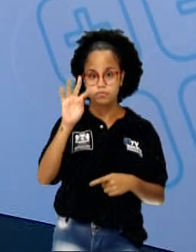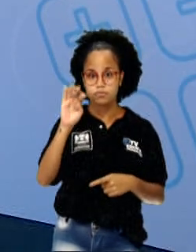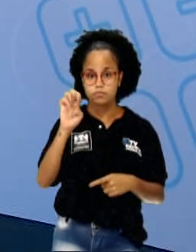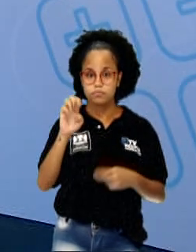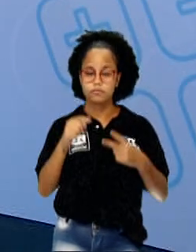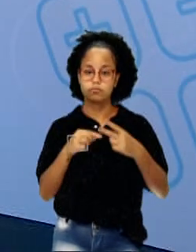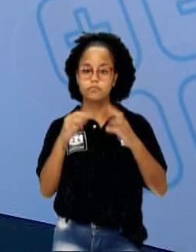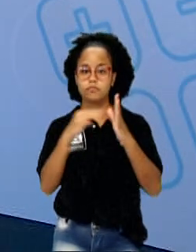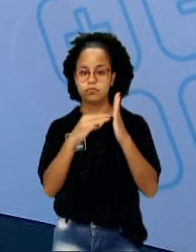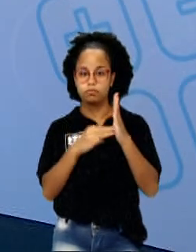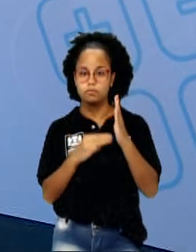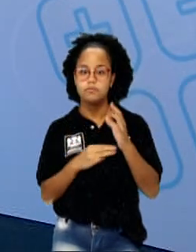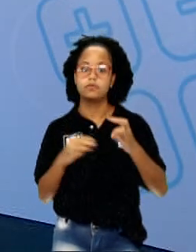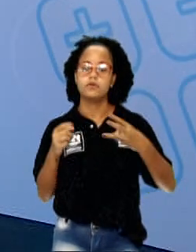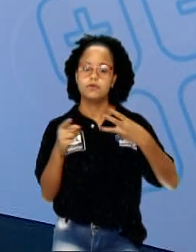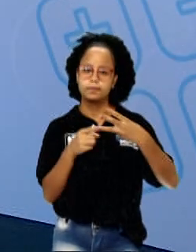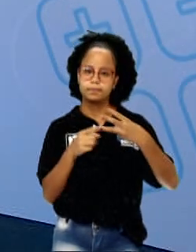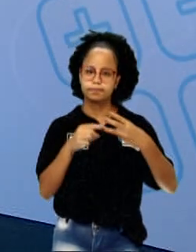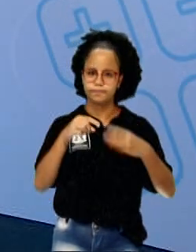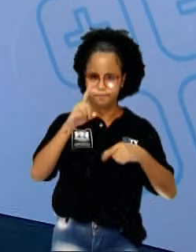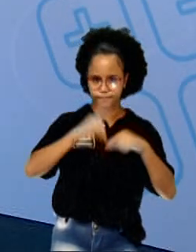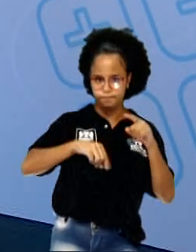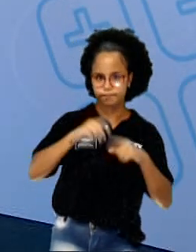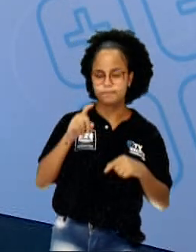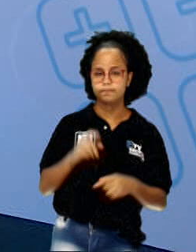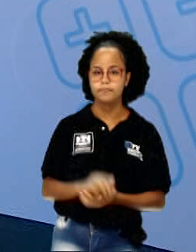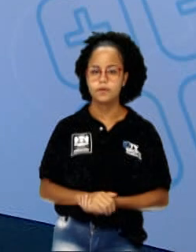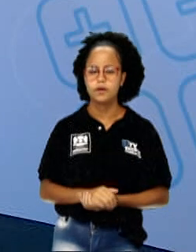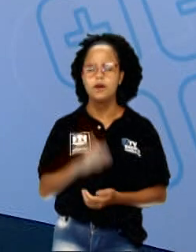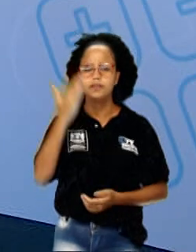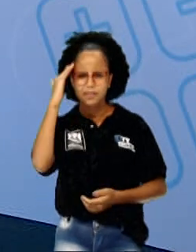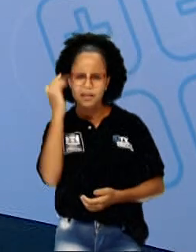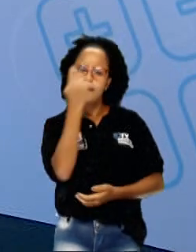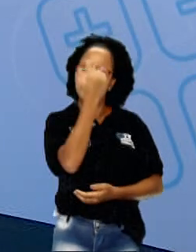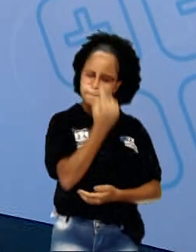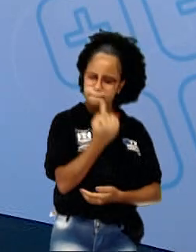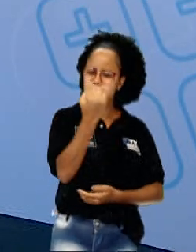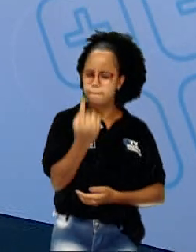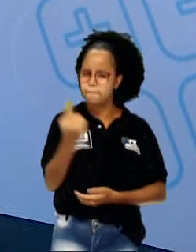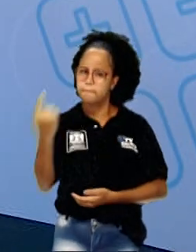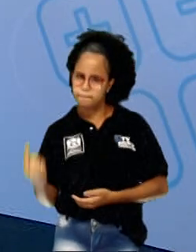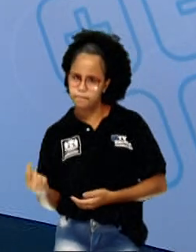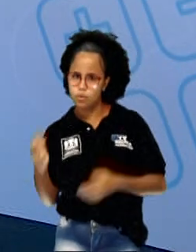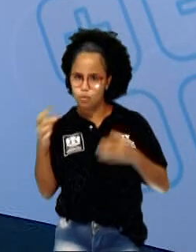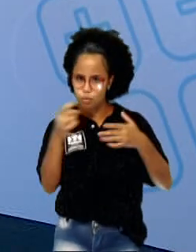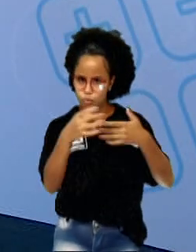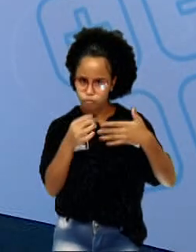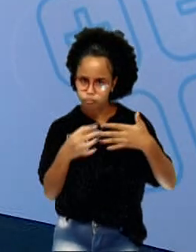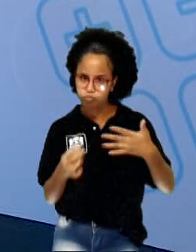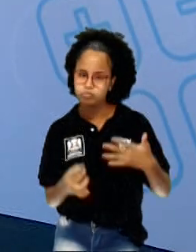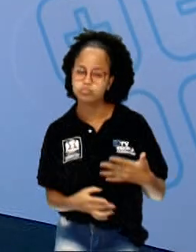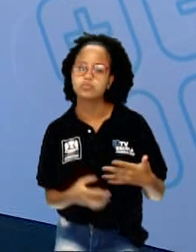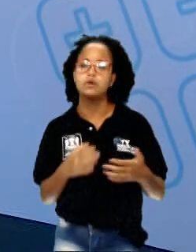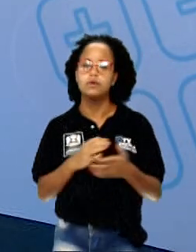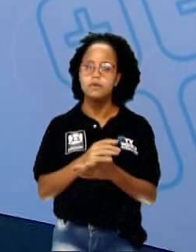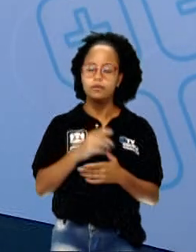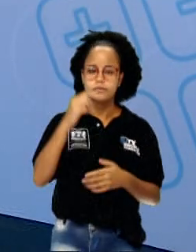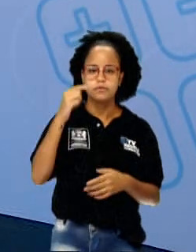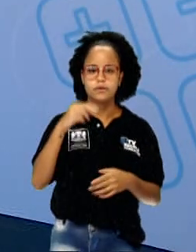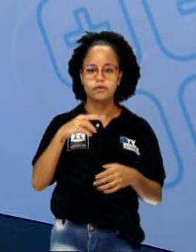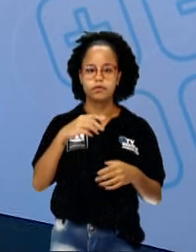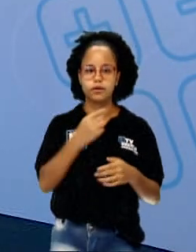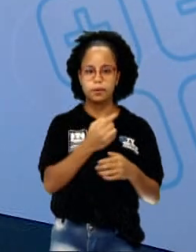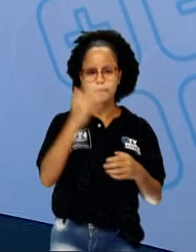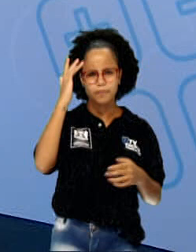e matéria. Vamos entender o que é cada uma coisa? Porque, às vezes, a gente acha que o suporte é um material, a gente acha que a ferramenta é material.